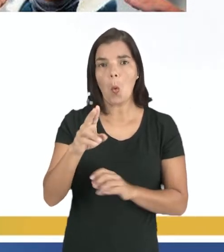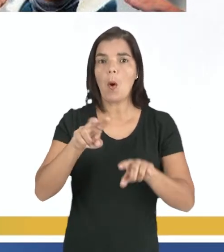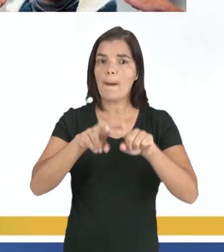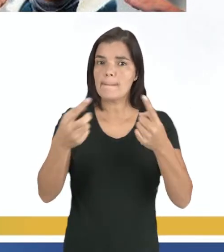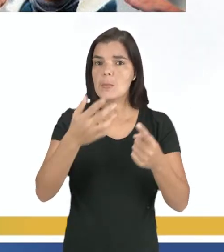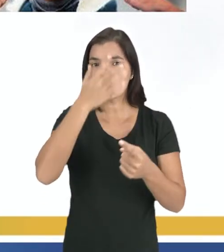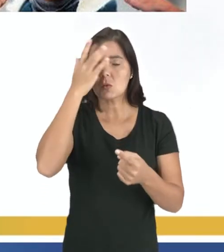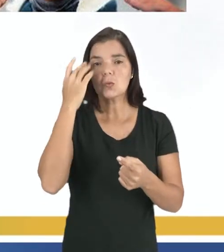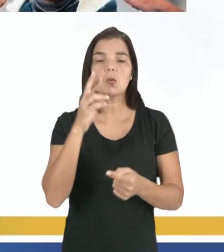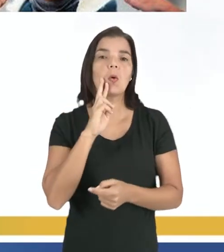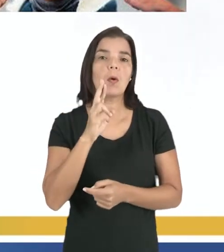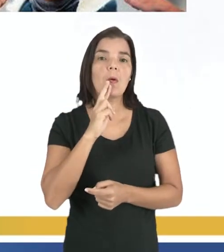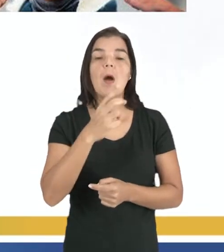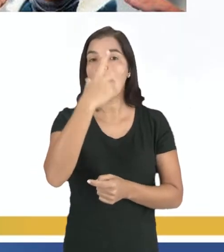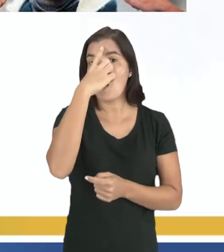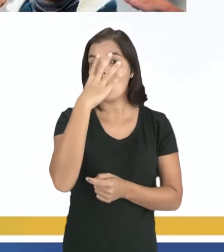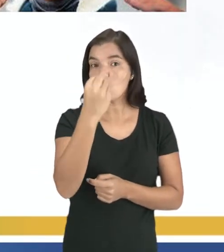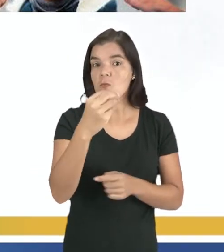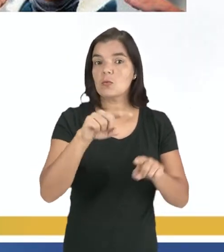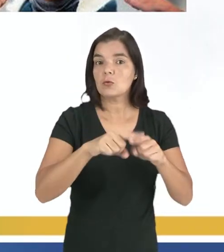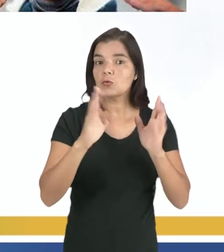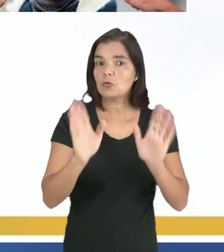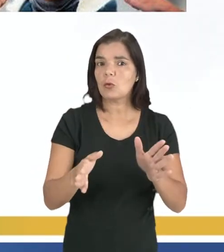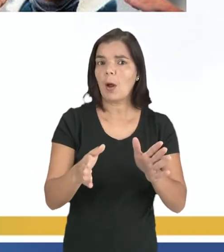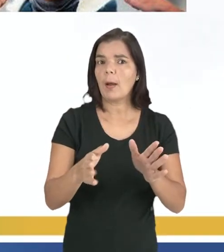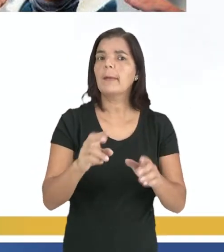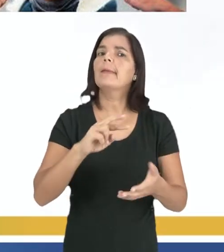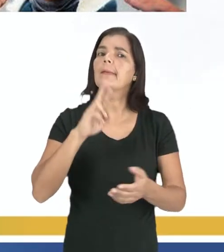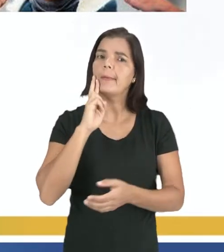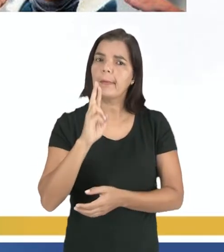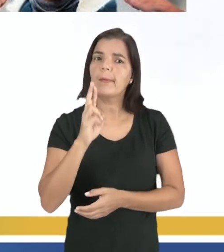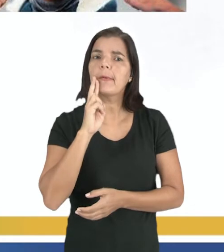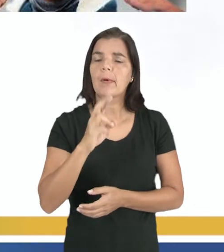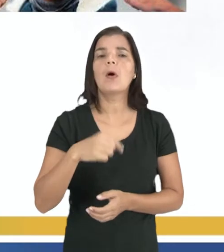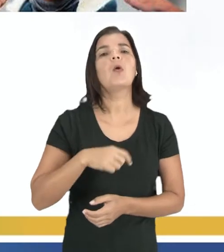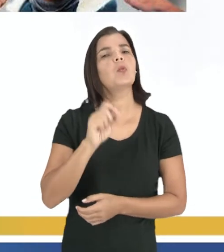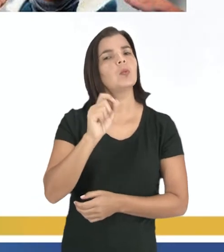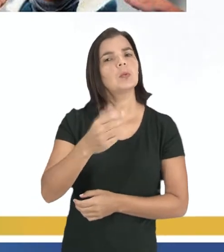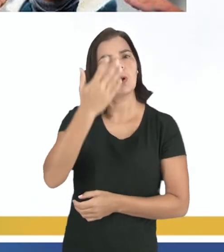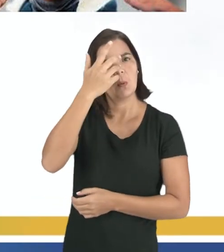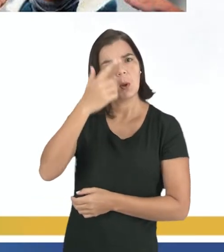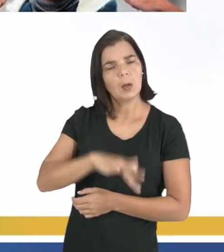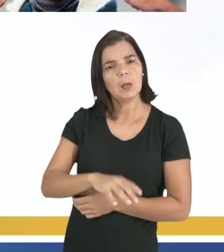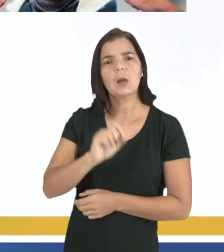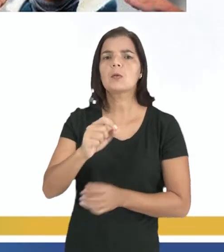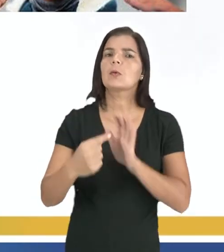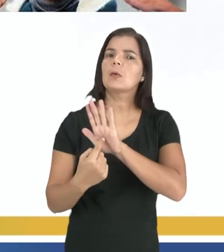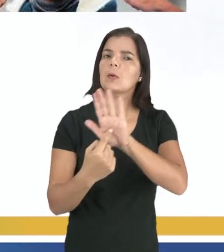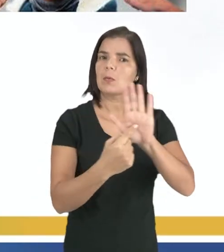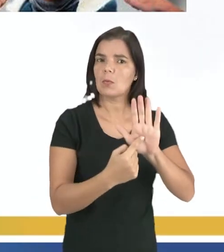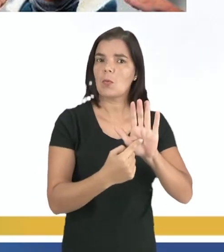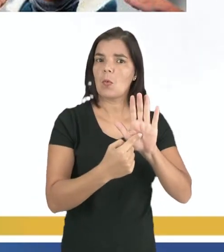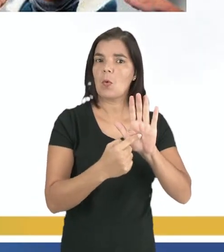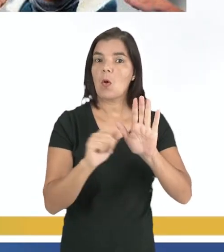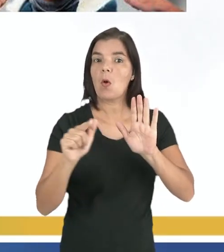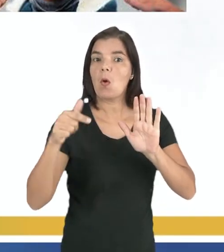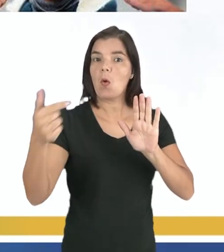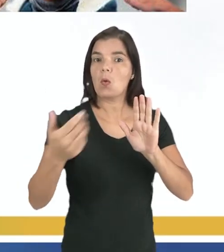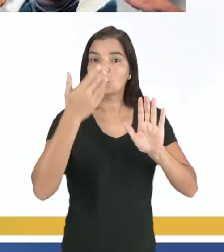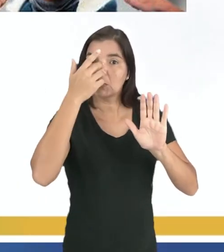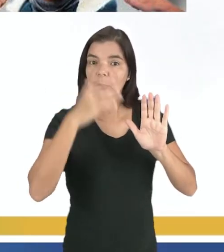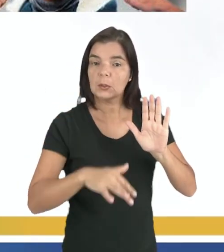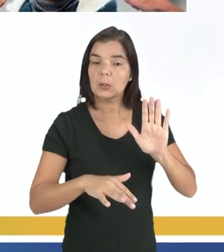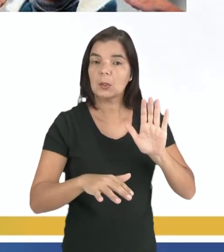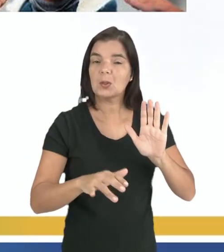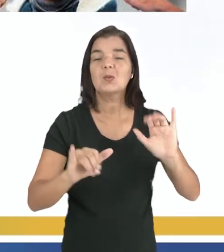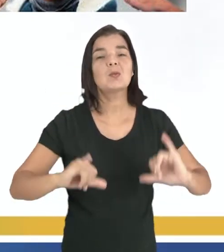a foto por si só já faz uma denúncia social. Ali nós temos uma criança, e claro, ela está representando uma outra criança